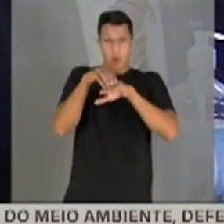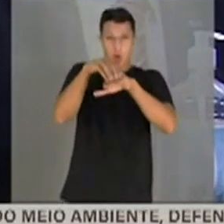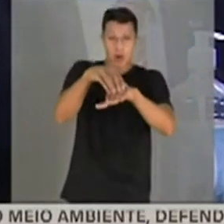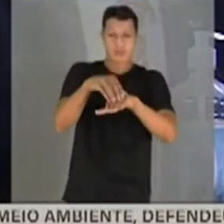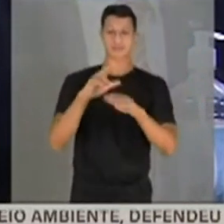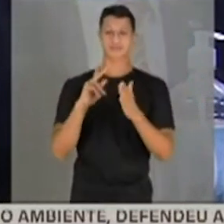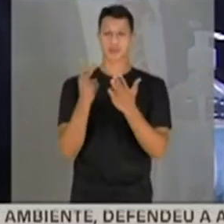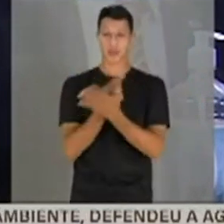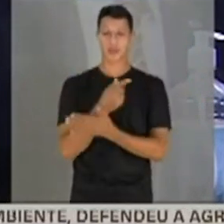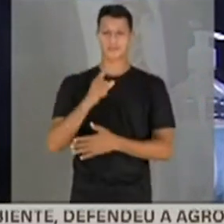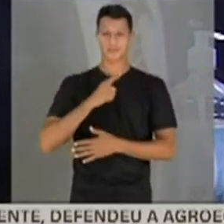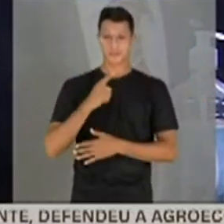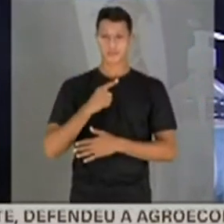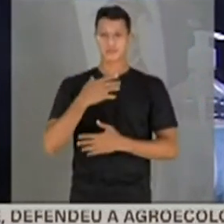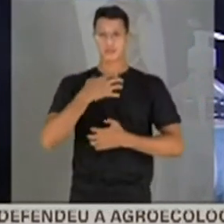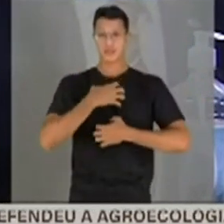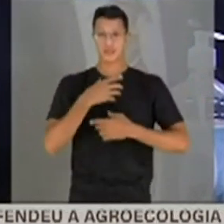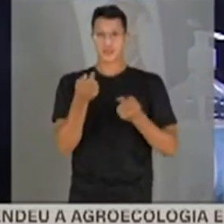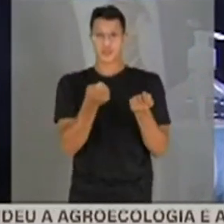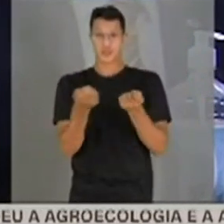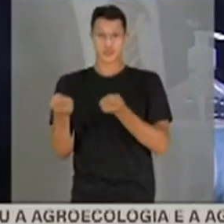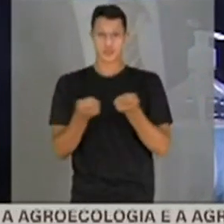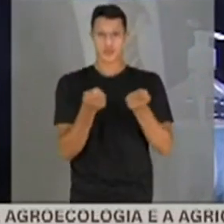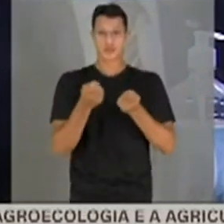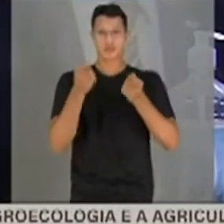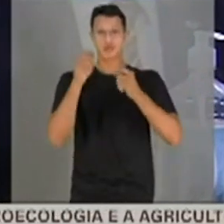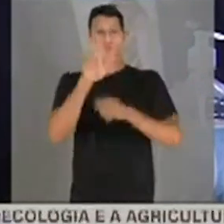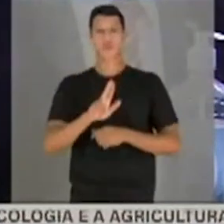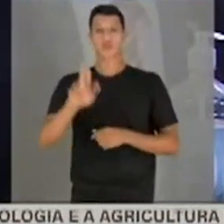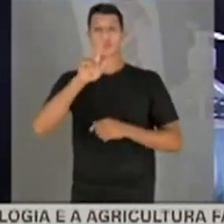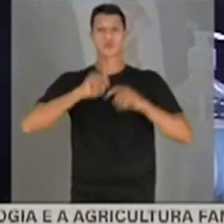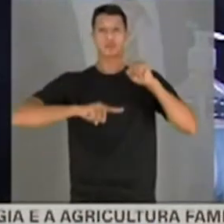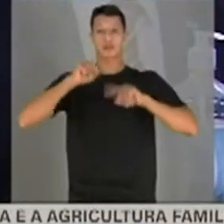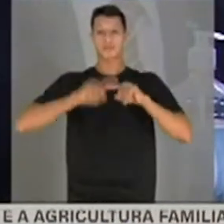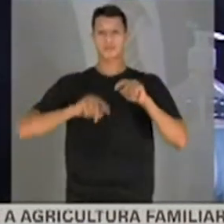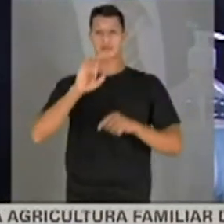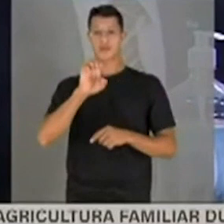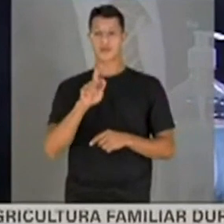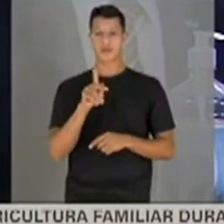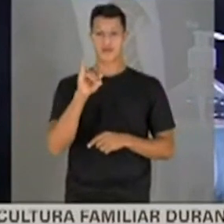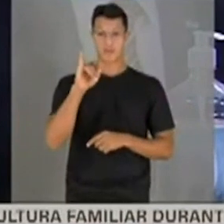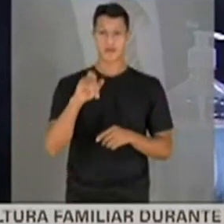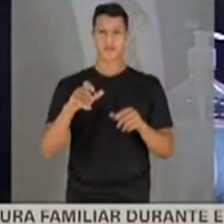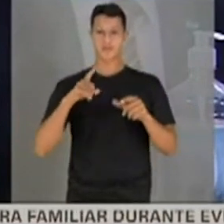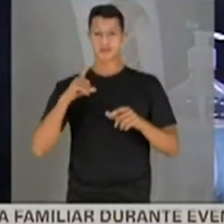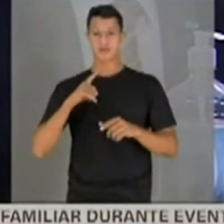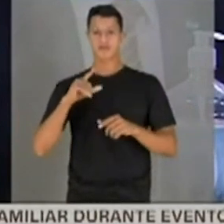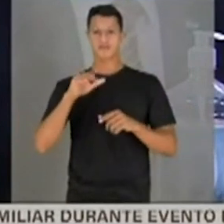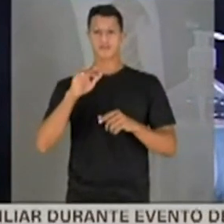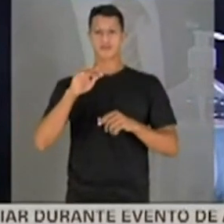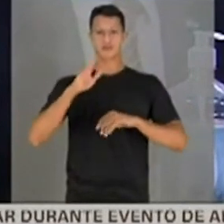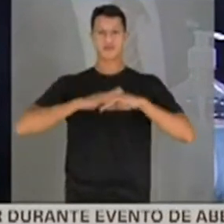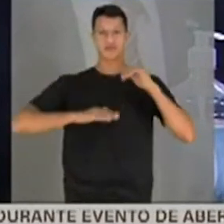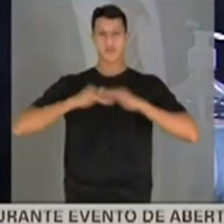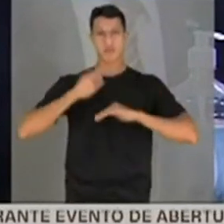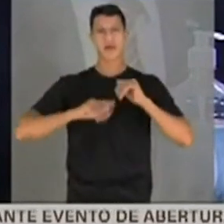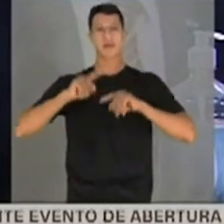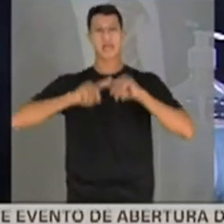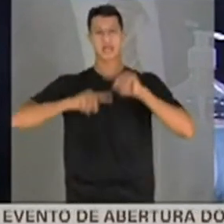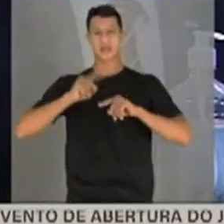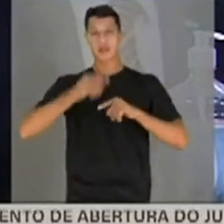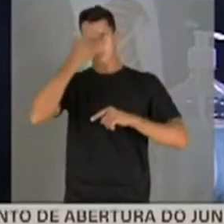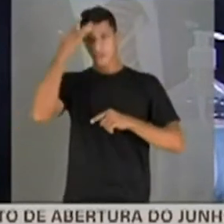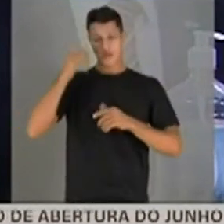ocorre de maneira controlada, com o uso de equipamento de proteção individual, de face shield. Os